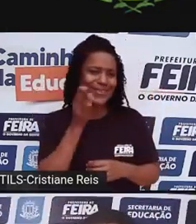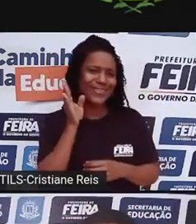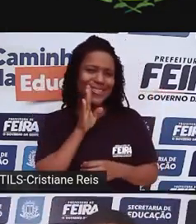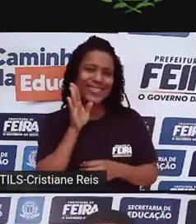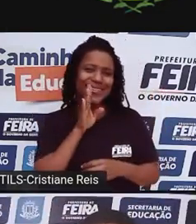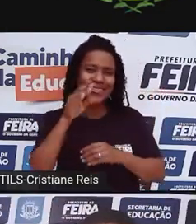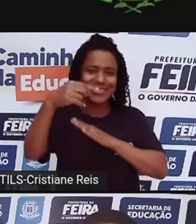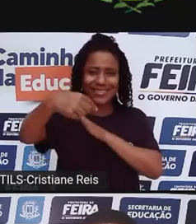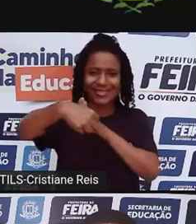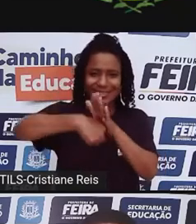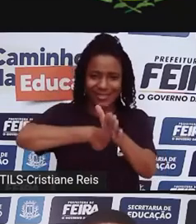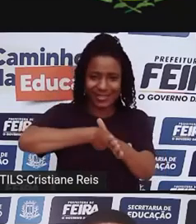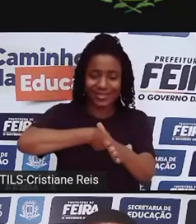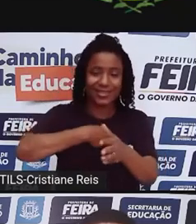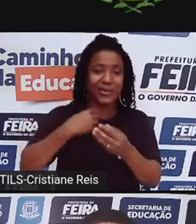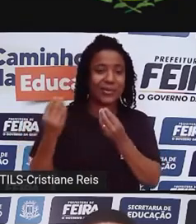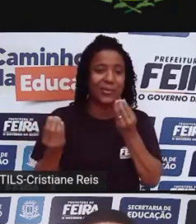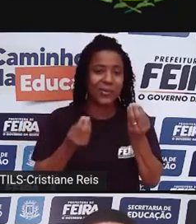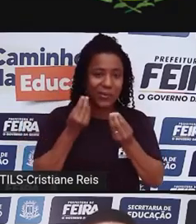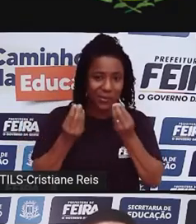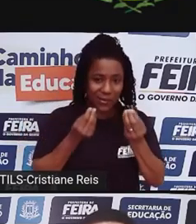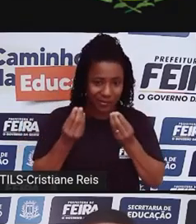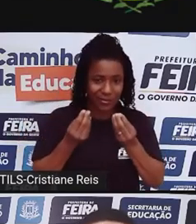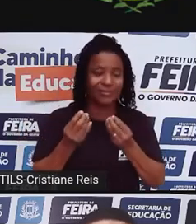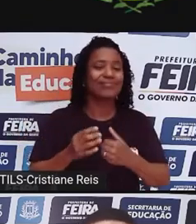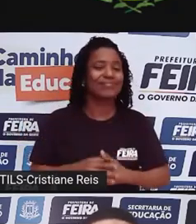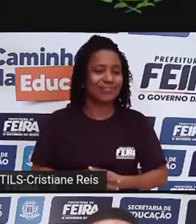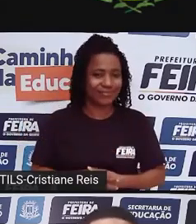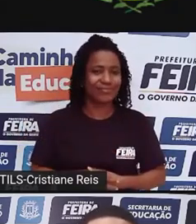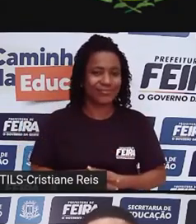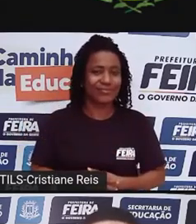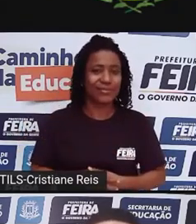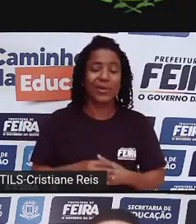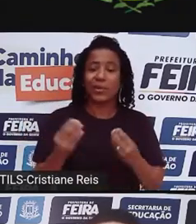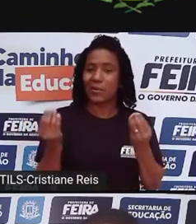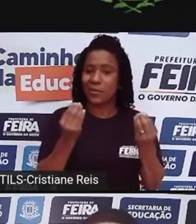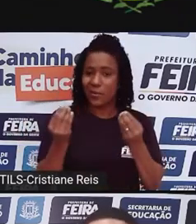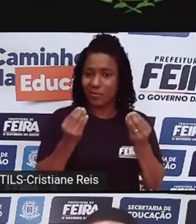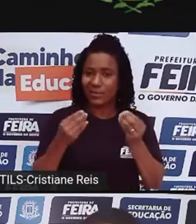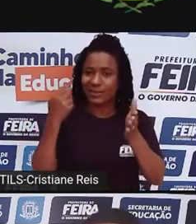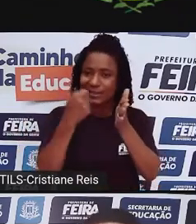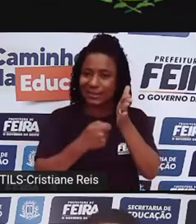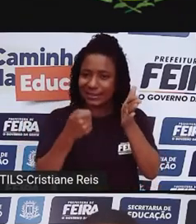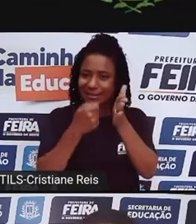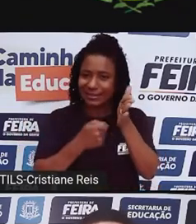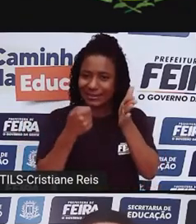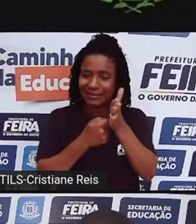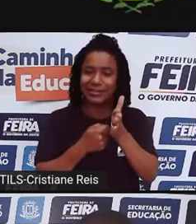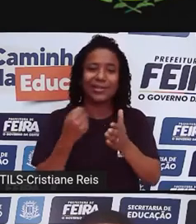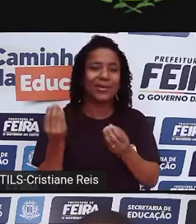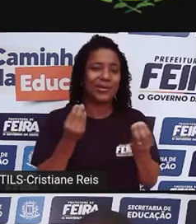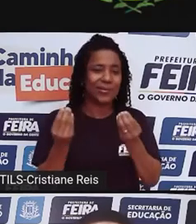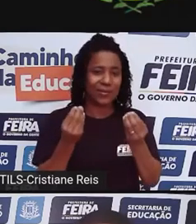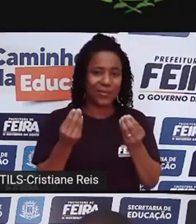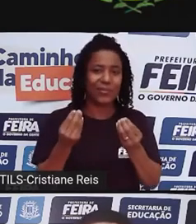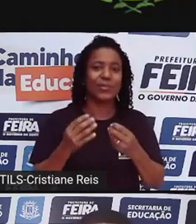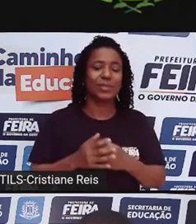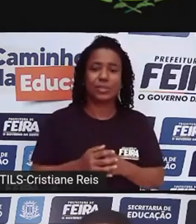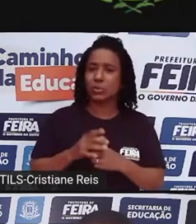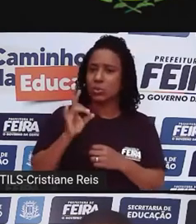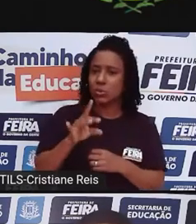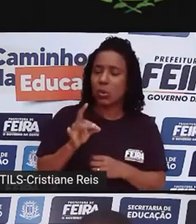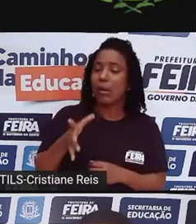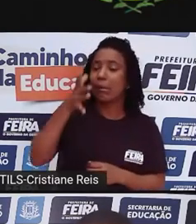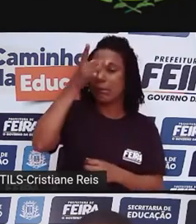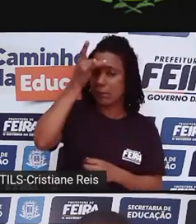basicamente como é que a faz isso existir na nossa vida, né? No dia a dia. prática disso, não só ficar no discurso, mas como é que isso acontece na nossa vida.